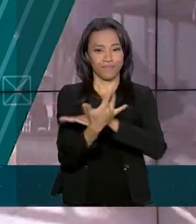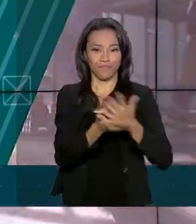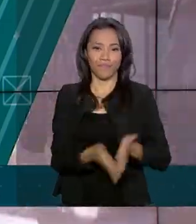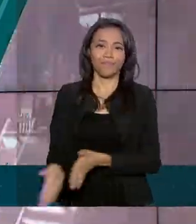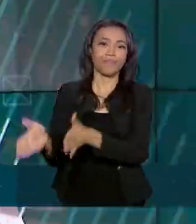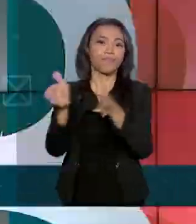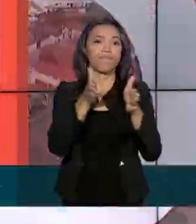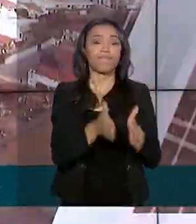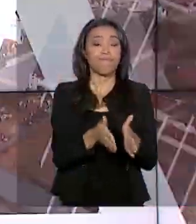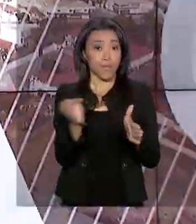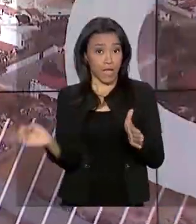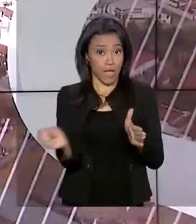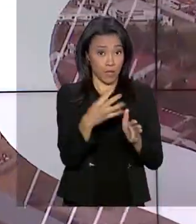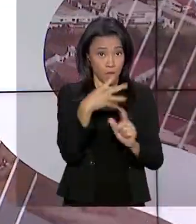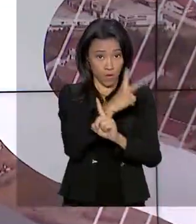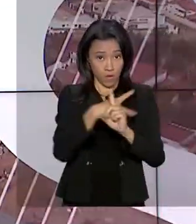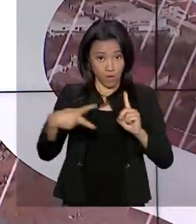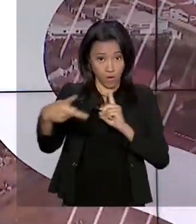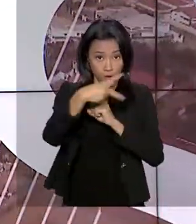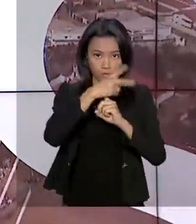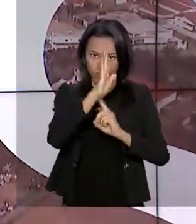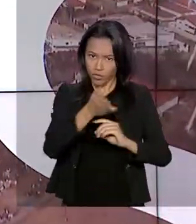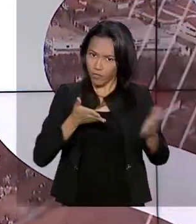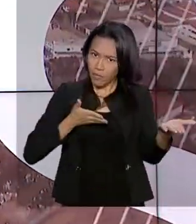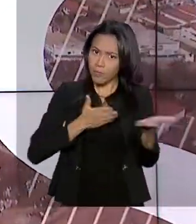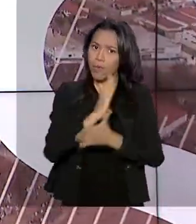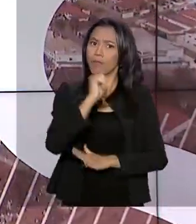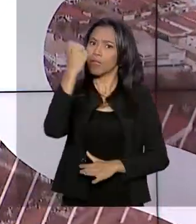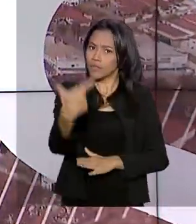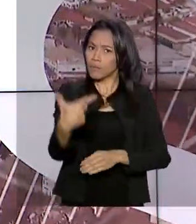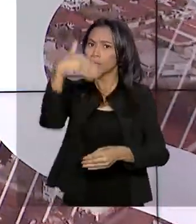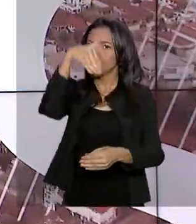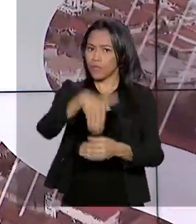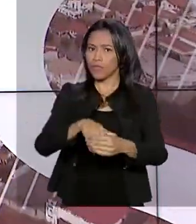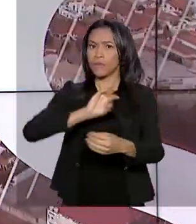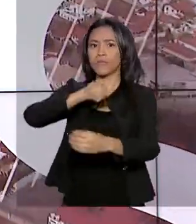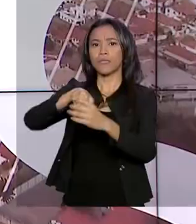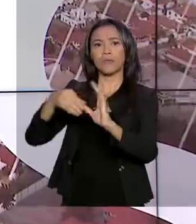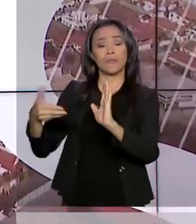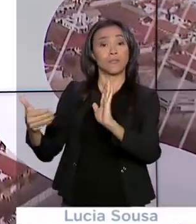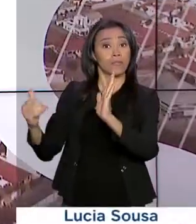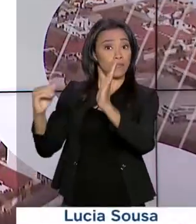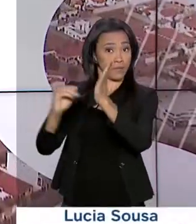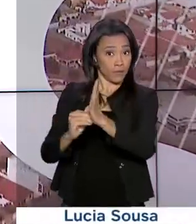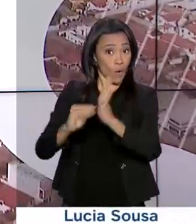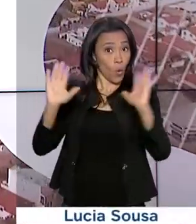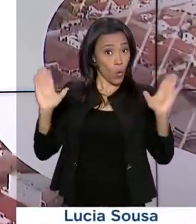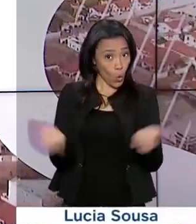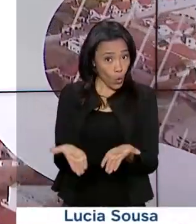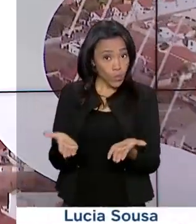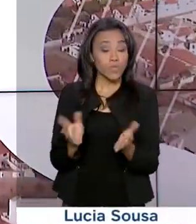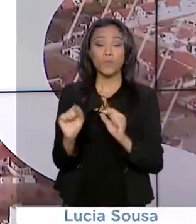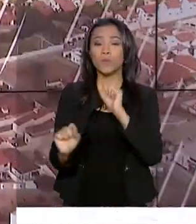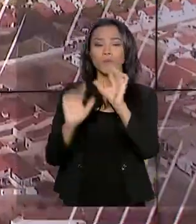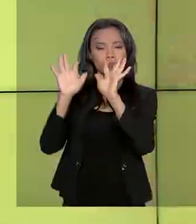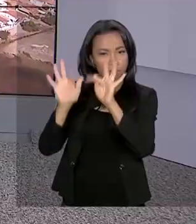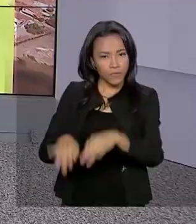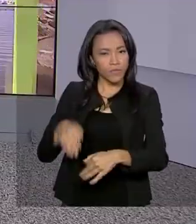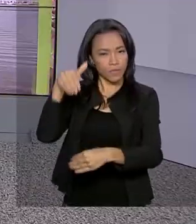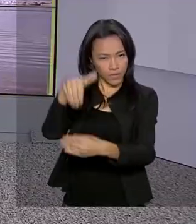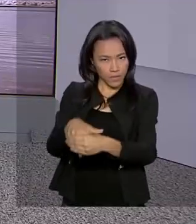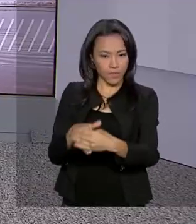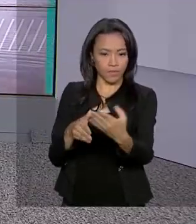A nova Previdência foi aprovada em segundo turno no Senado Federal e a Casa conclui hoje a votação da matéria.